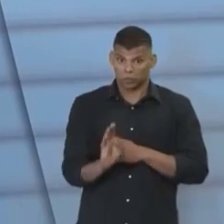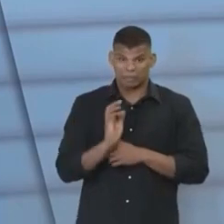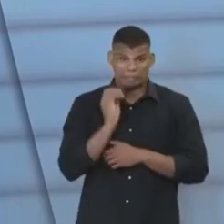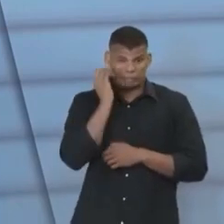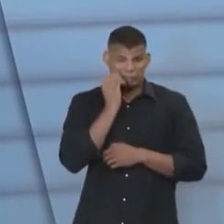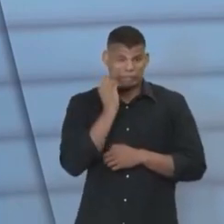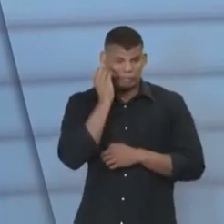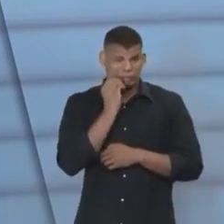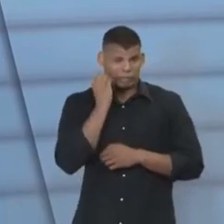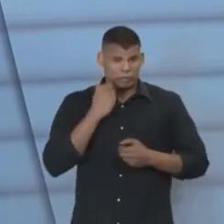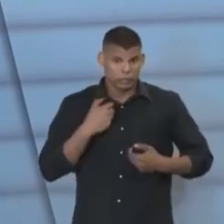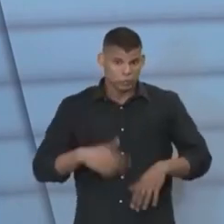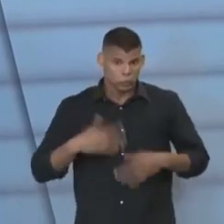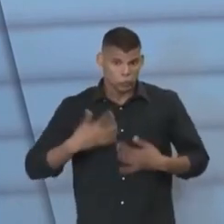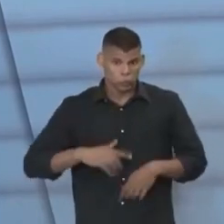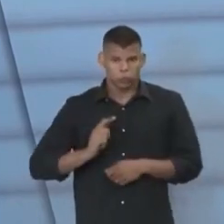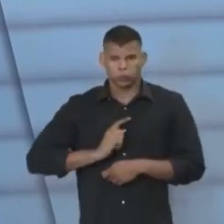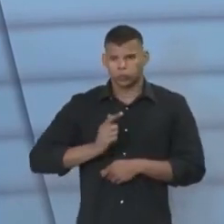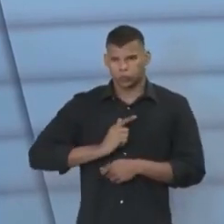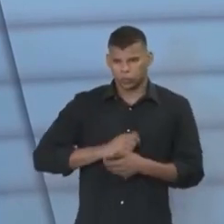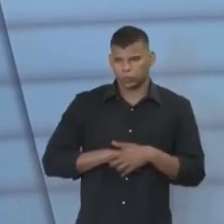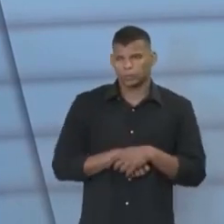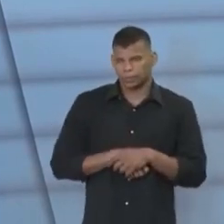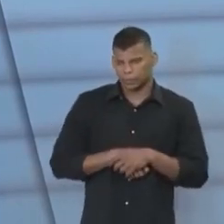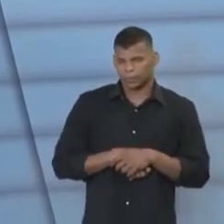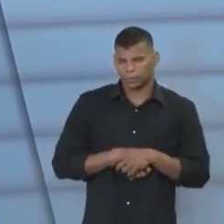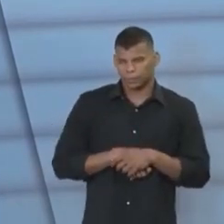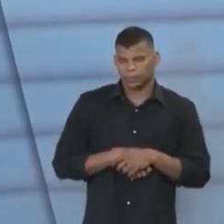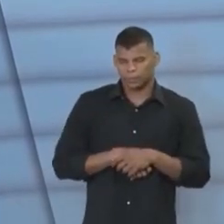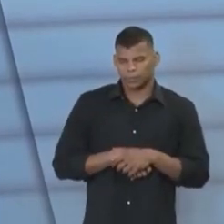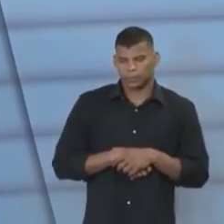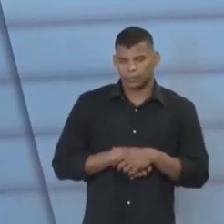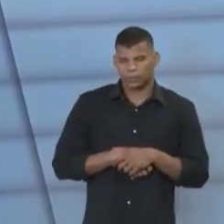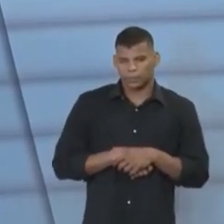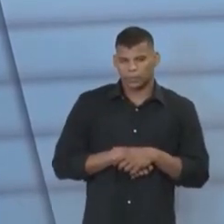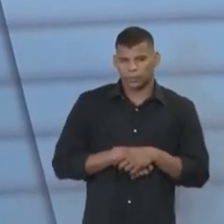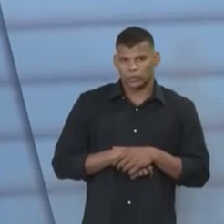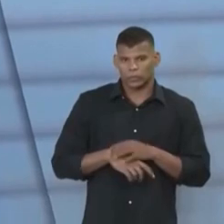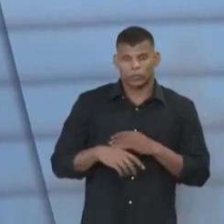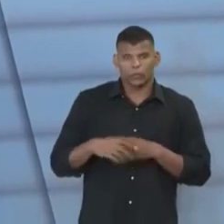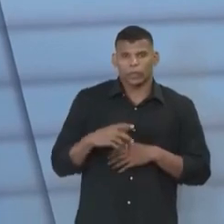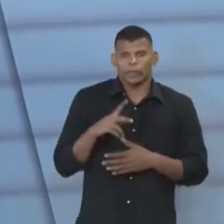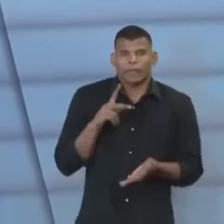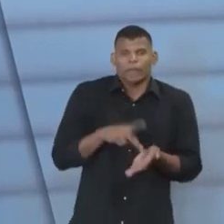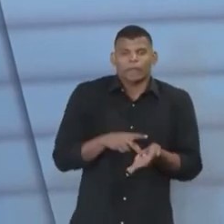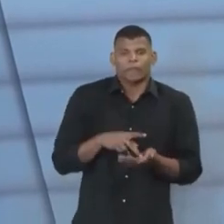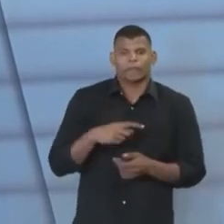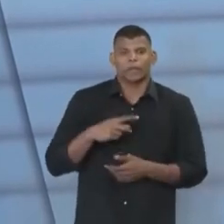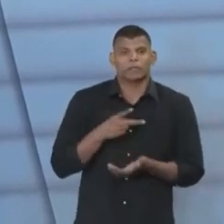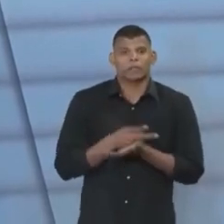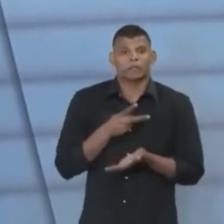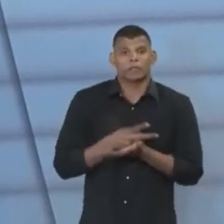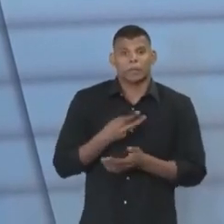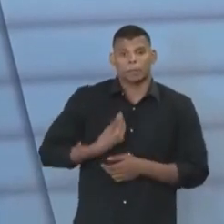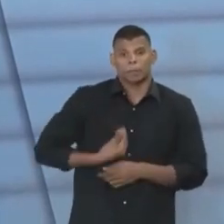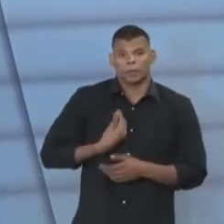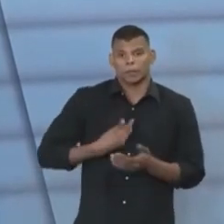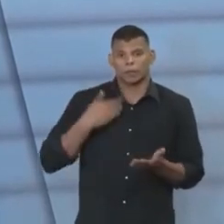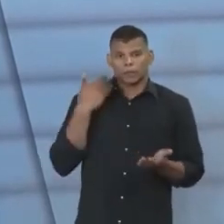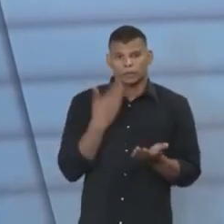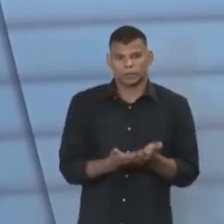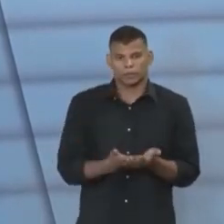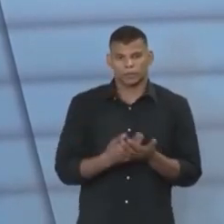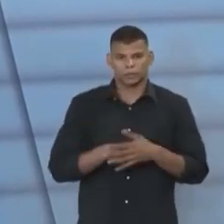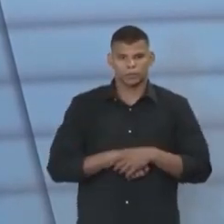confusa aí, em termos de harmonia e interdependência. Eu diria que sempre viveu. É, doutora, sempre viveu. Eu